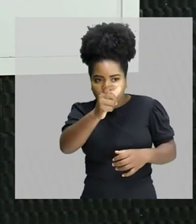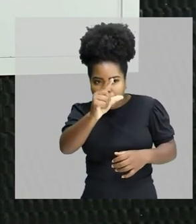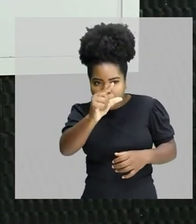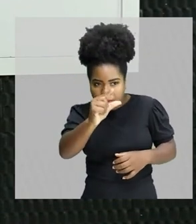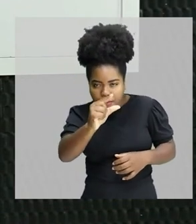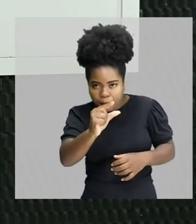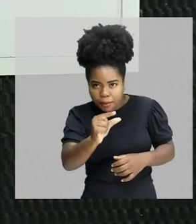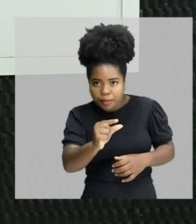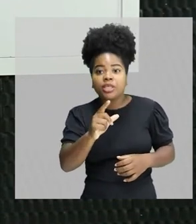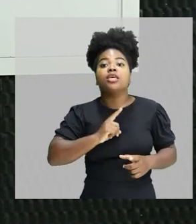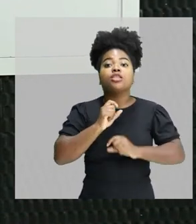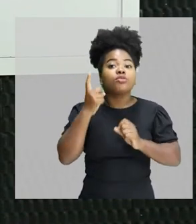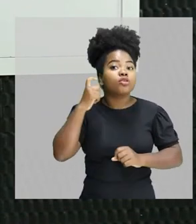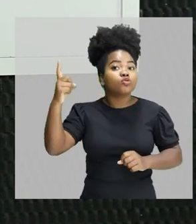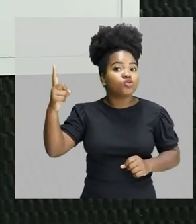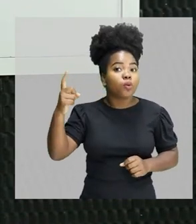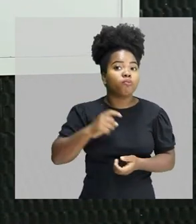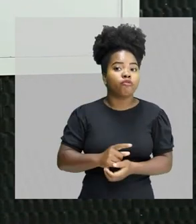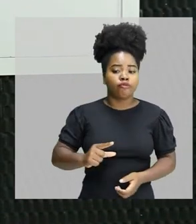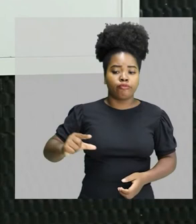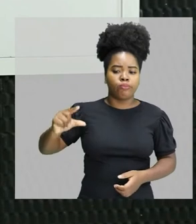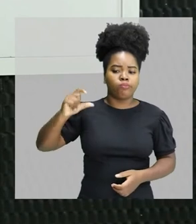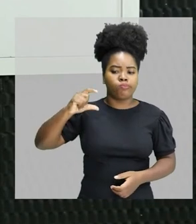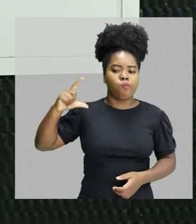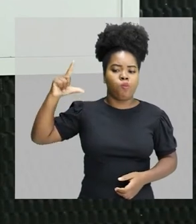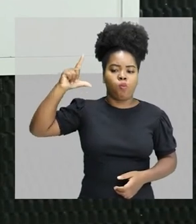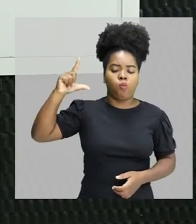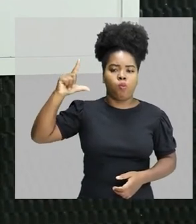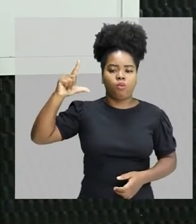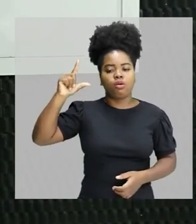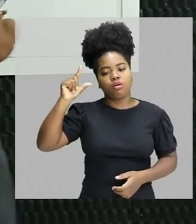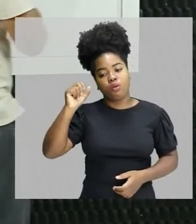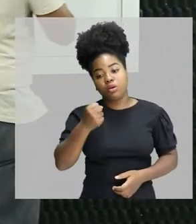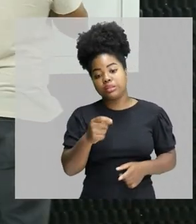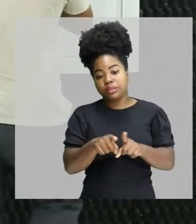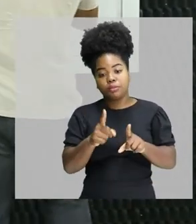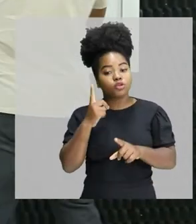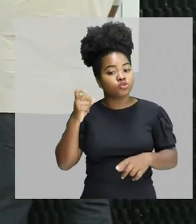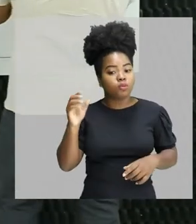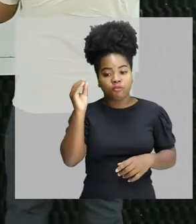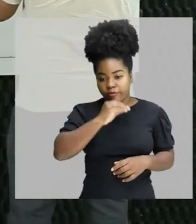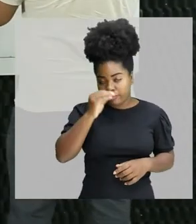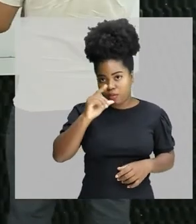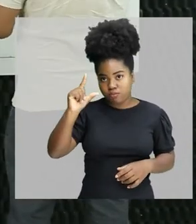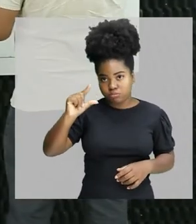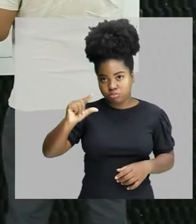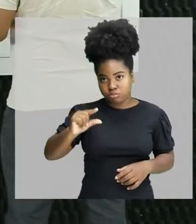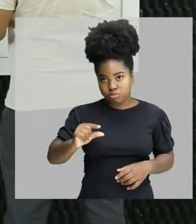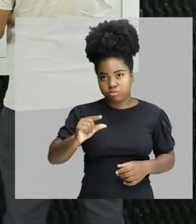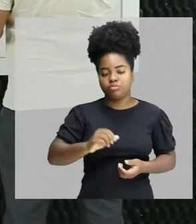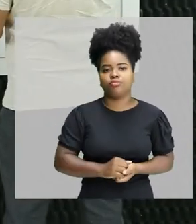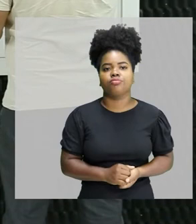O volume lá em cima e um som fraco com o volume lá embaixo. Tá certo? Então, neste caso, nós vamos ter, ó,